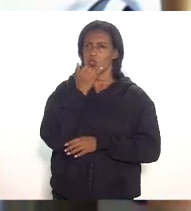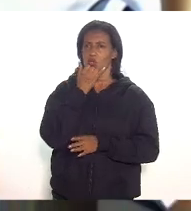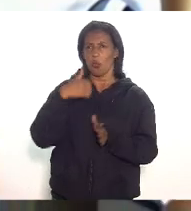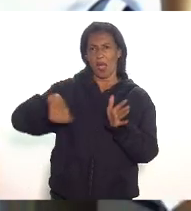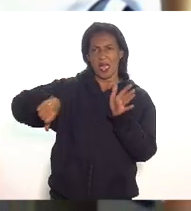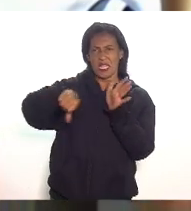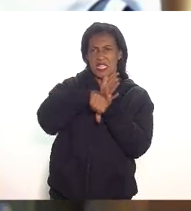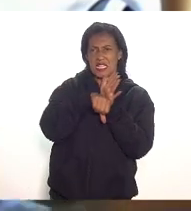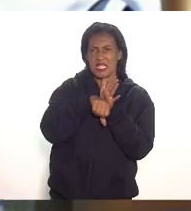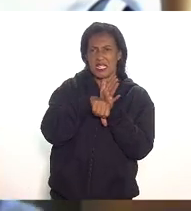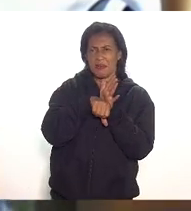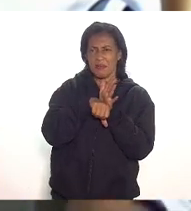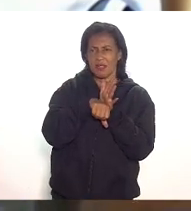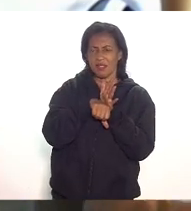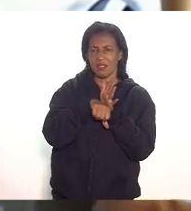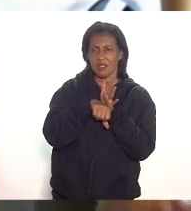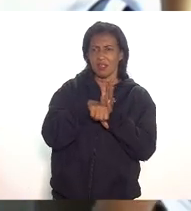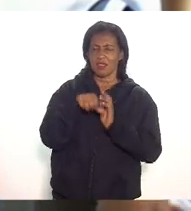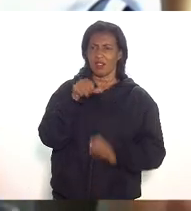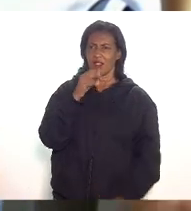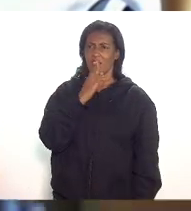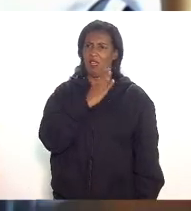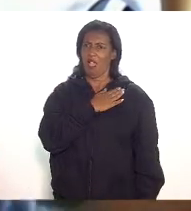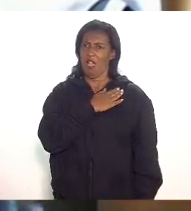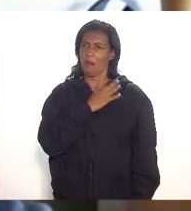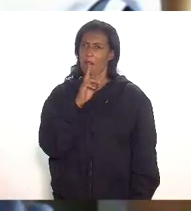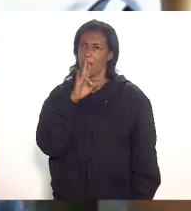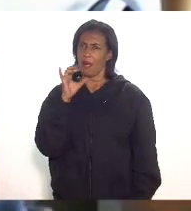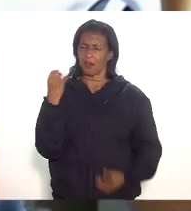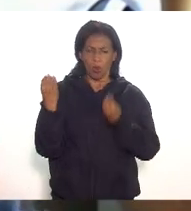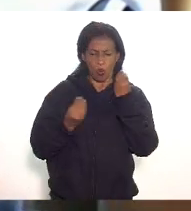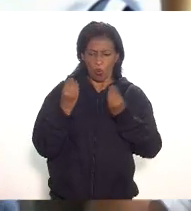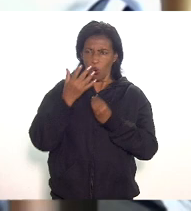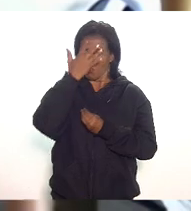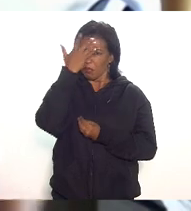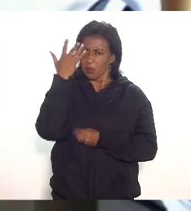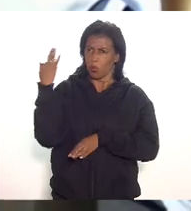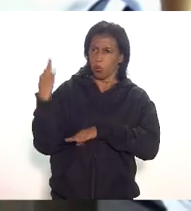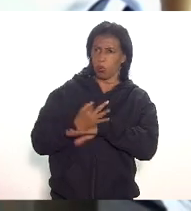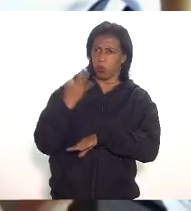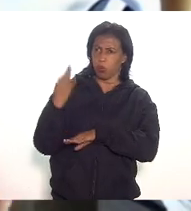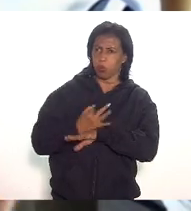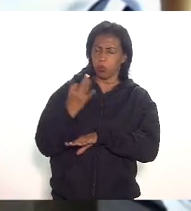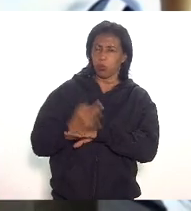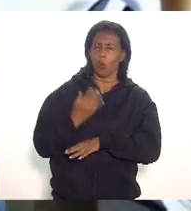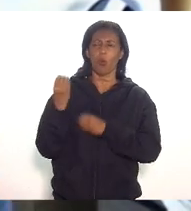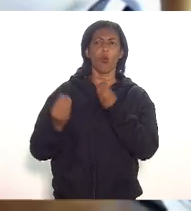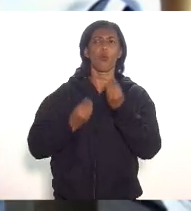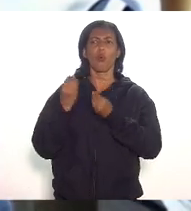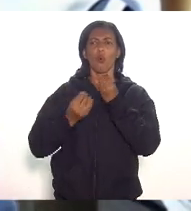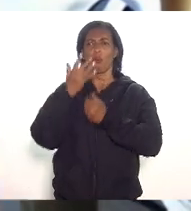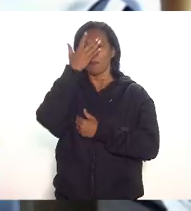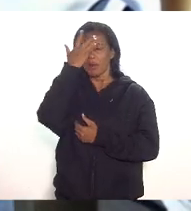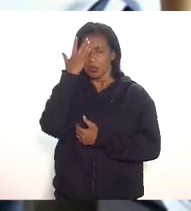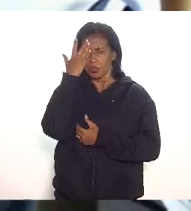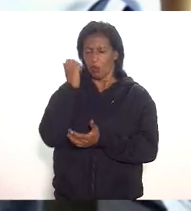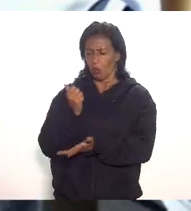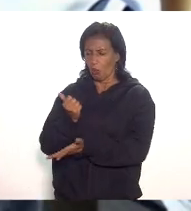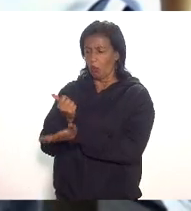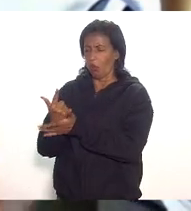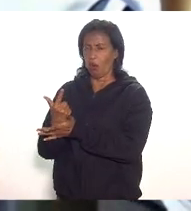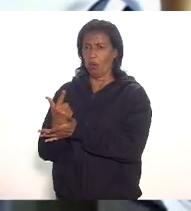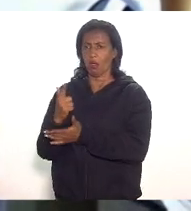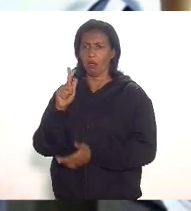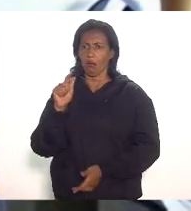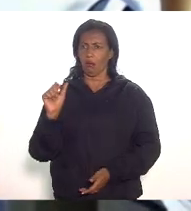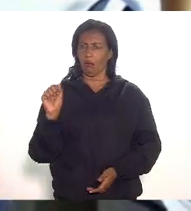lesa pátria como é que o cidadão aguenta isso e aí eu digo o cidadão que consome o gás até